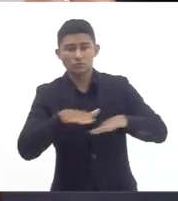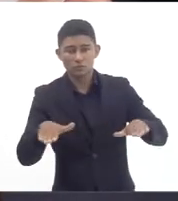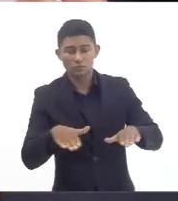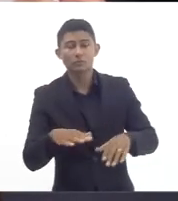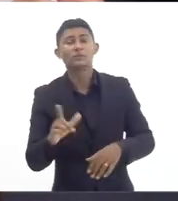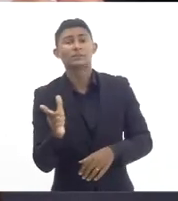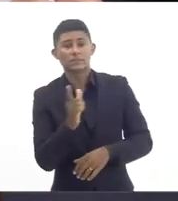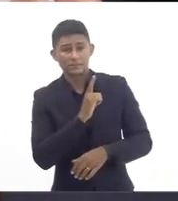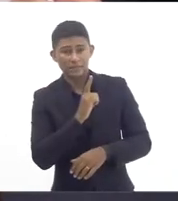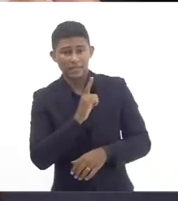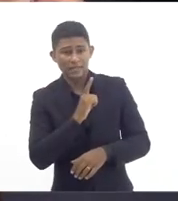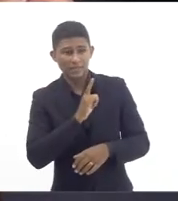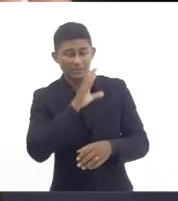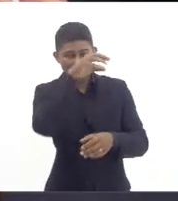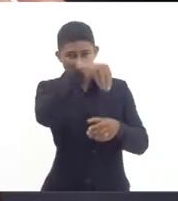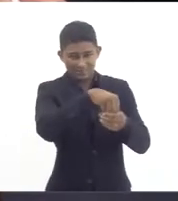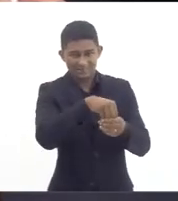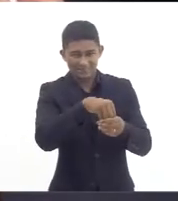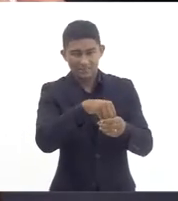mil GLPs